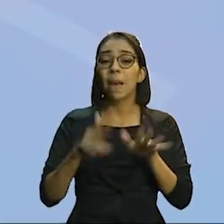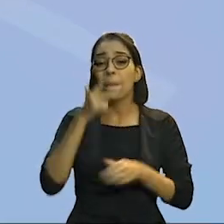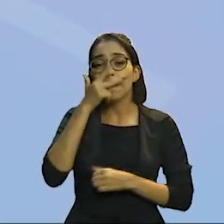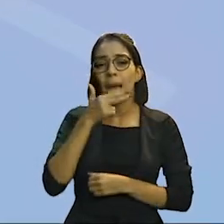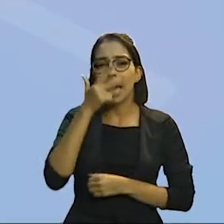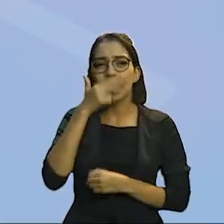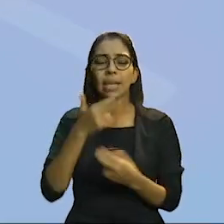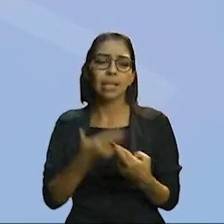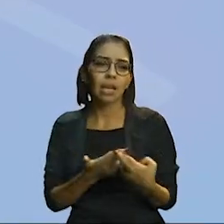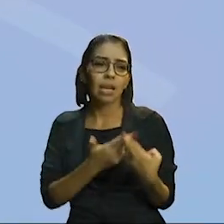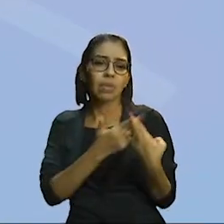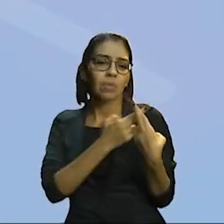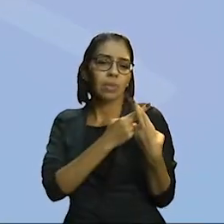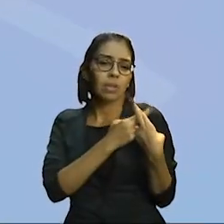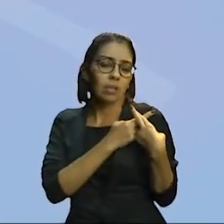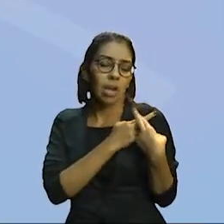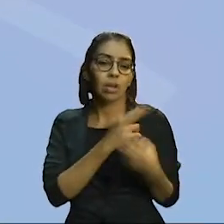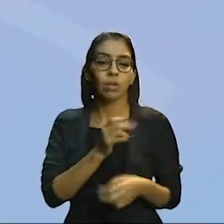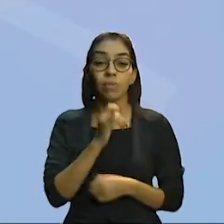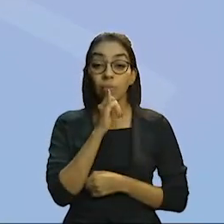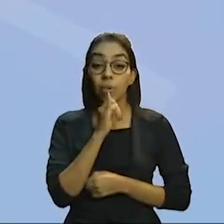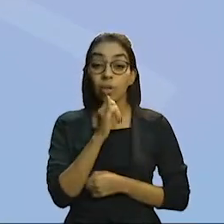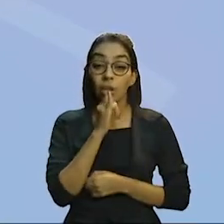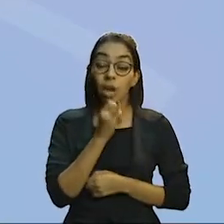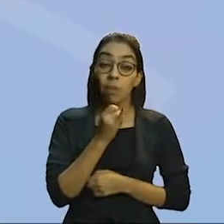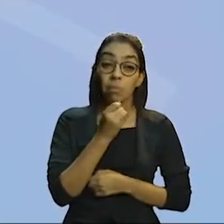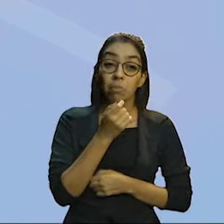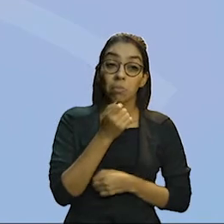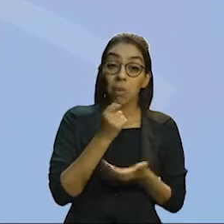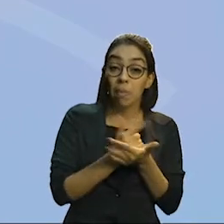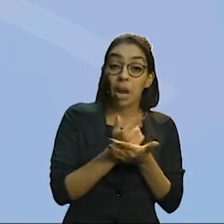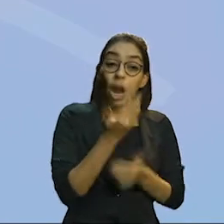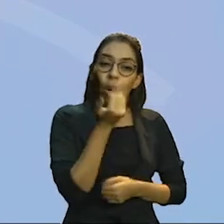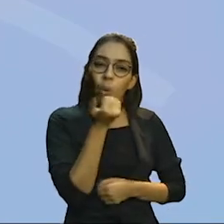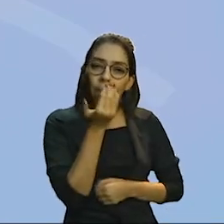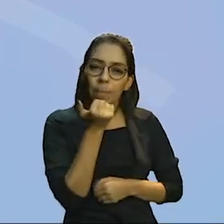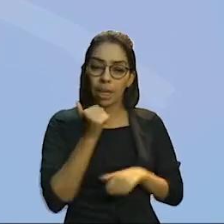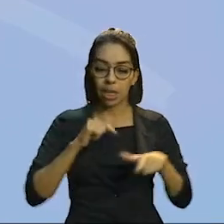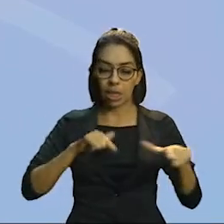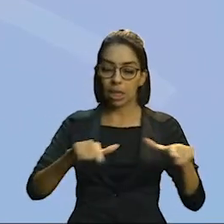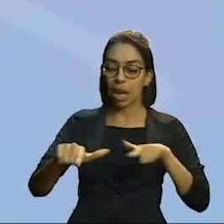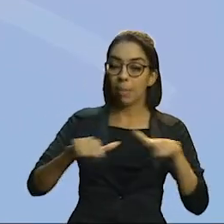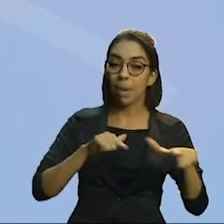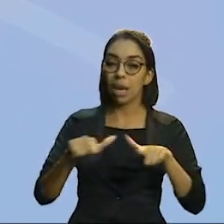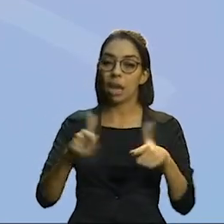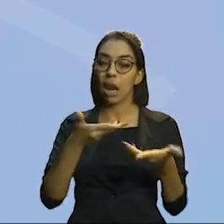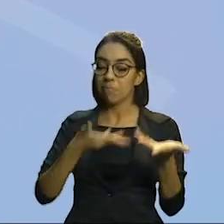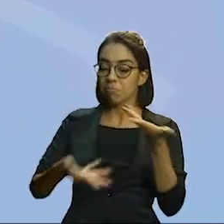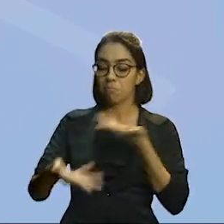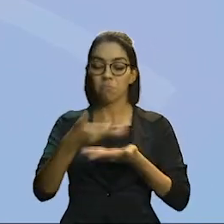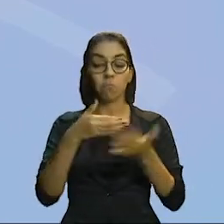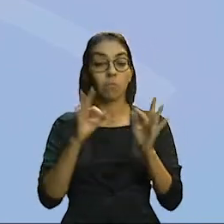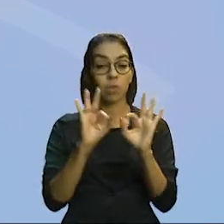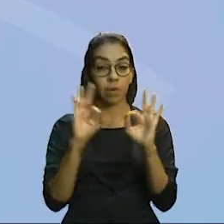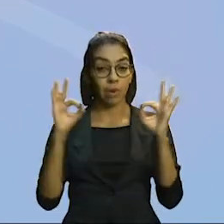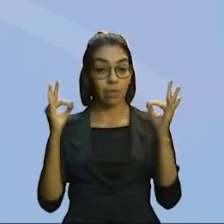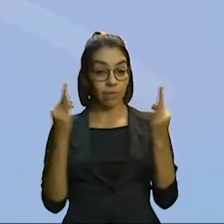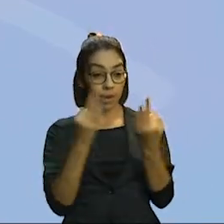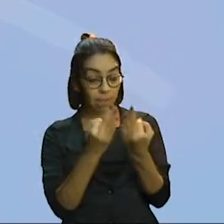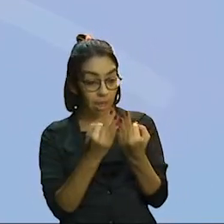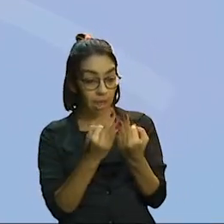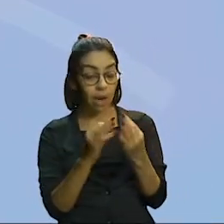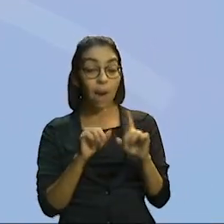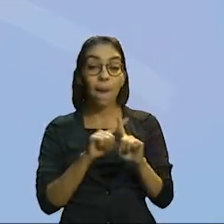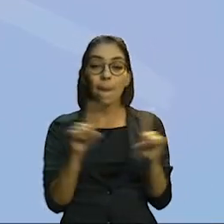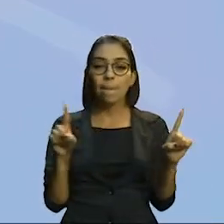responsabilidade, como por exemplo, nos alimentar, trabalhar, estar com a família, em detrimento